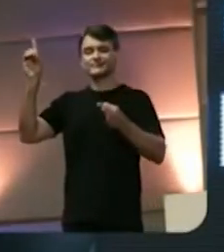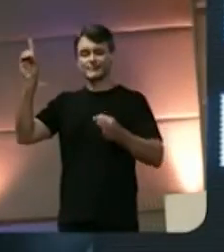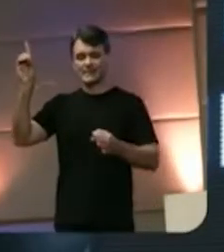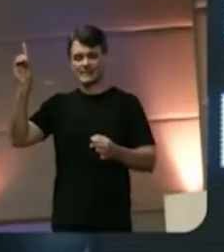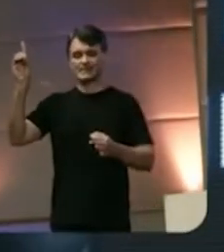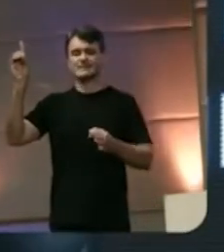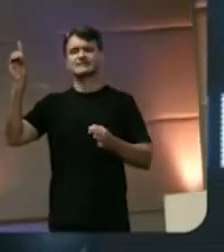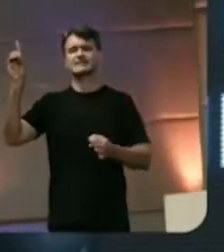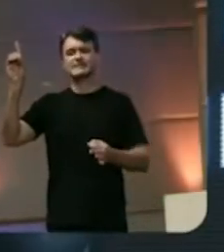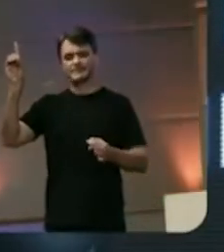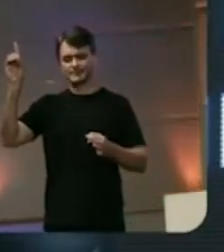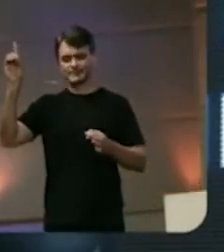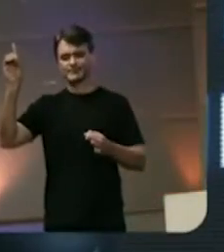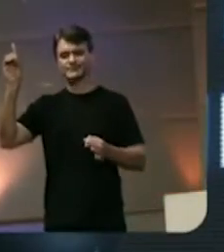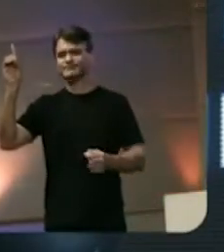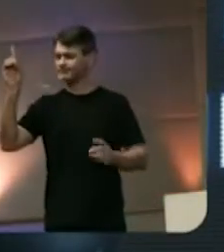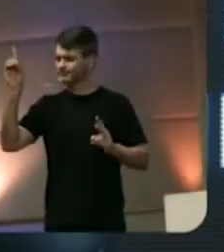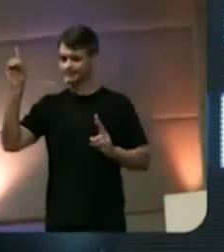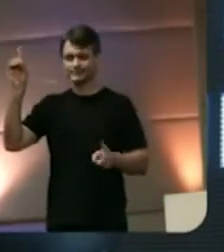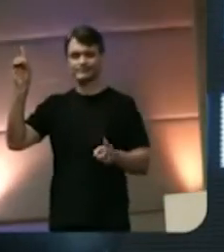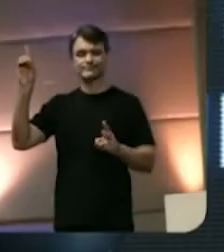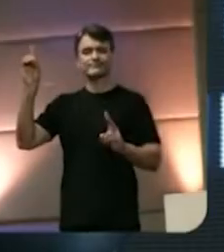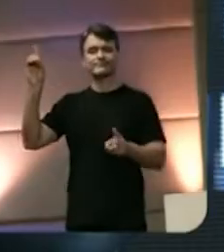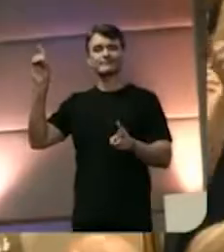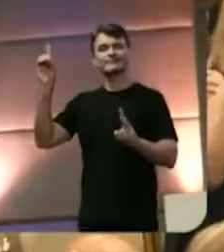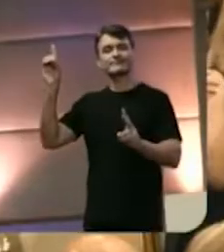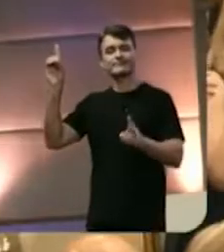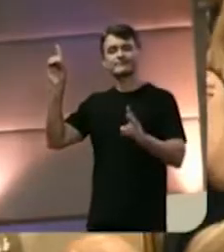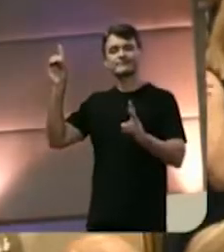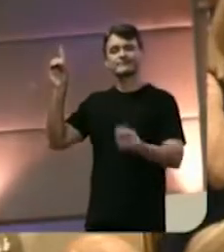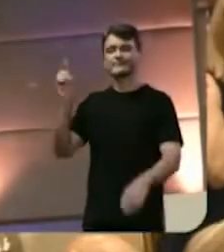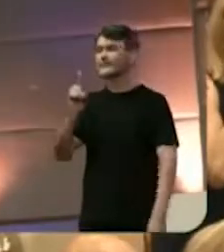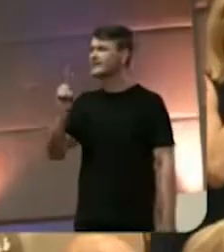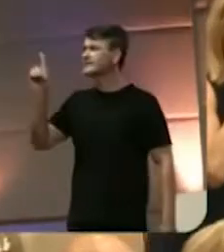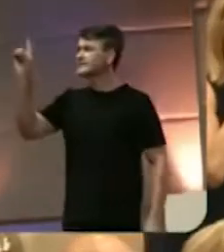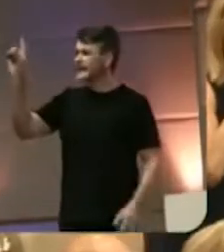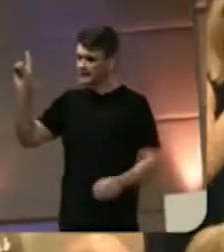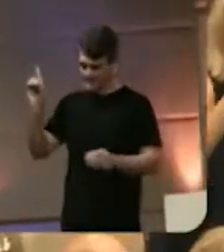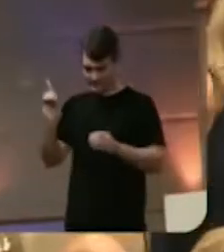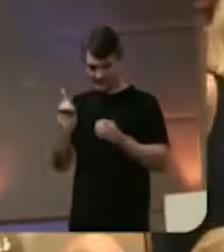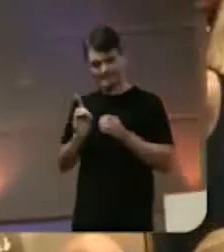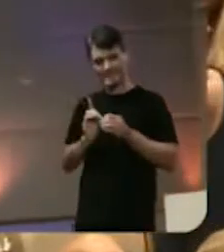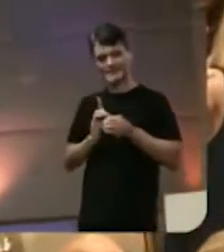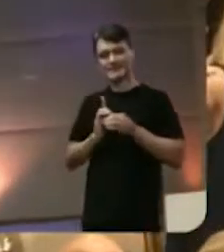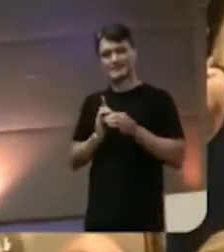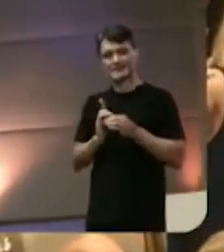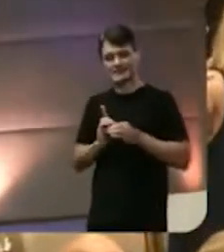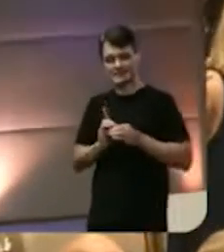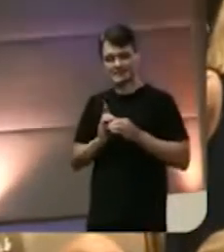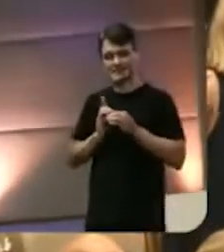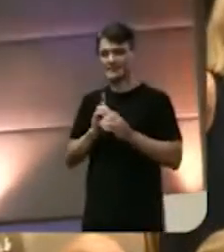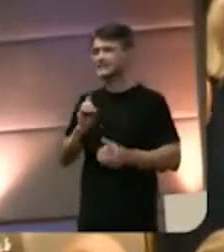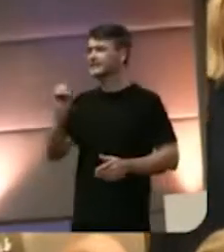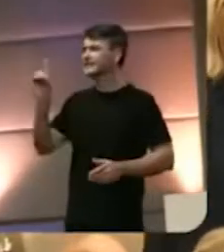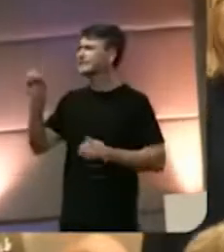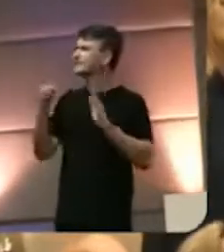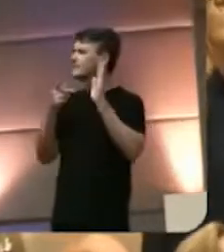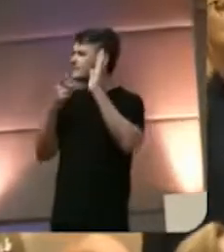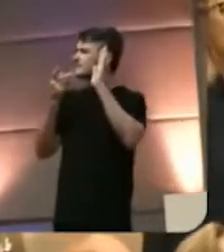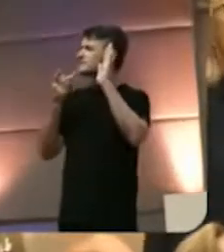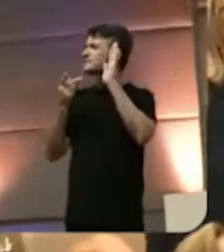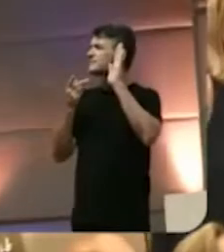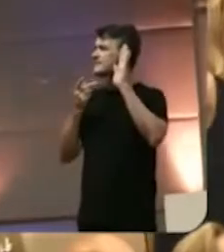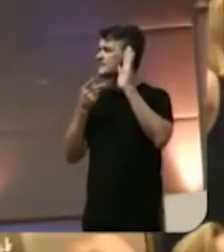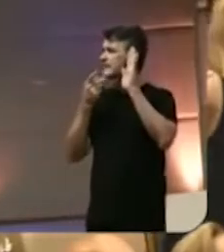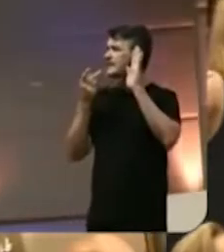vai se cumprir Só você, Deus de aliança, Deus